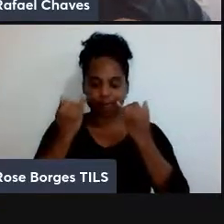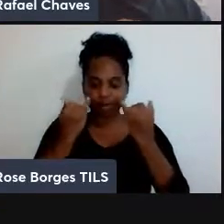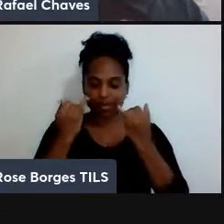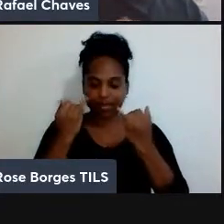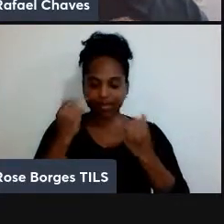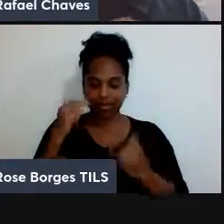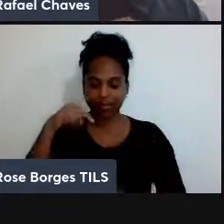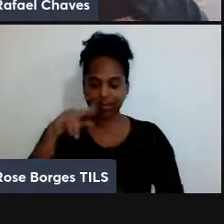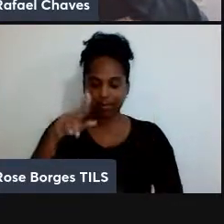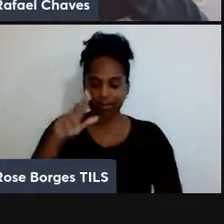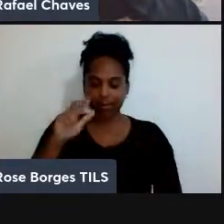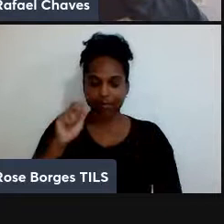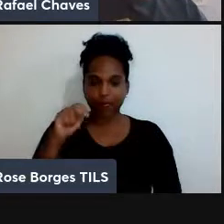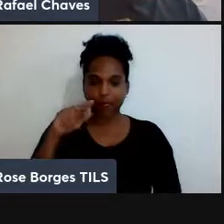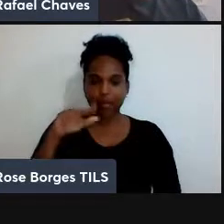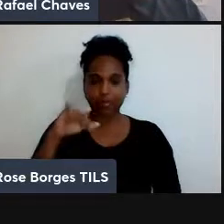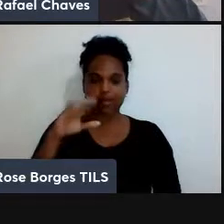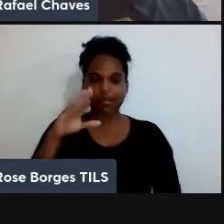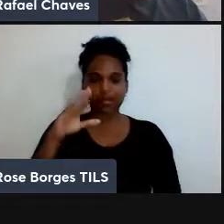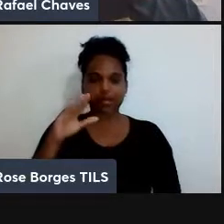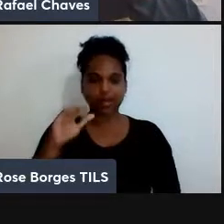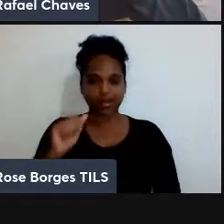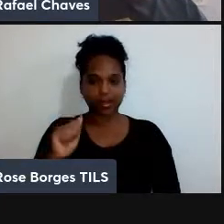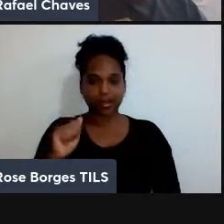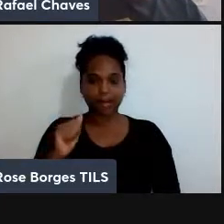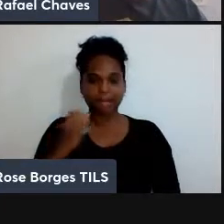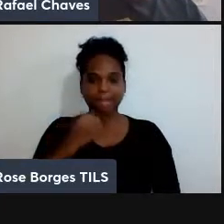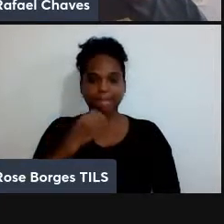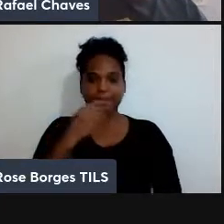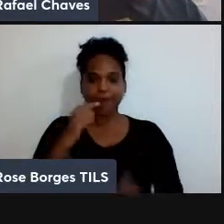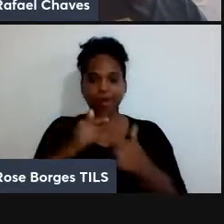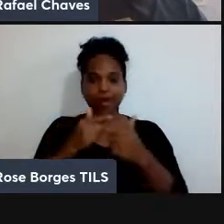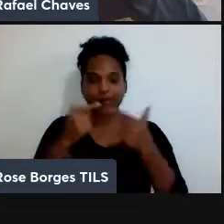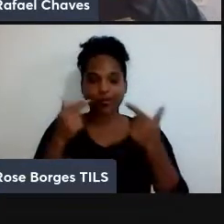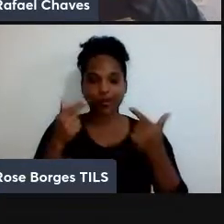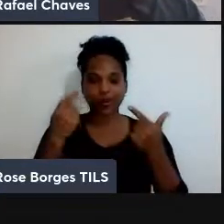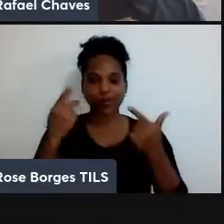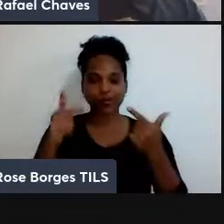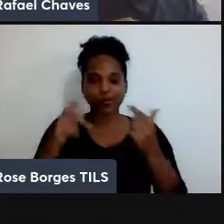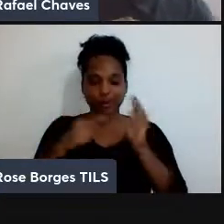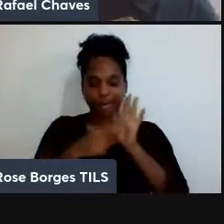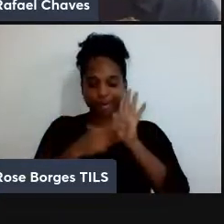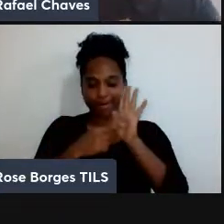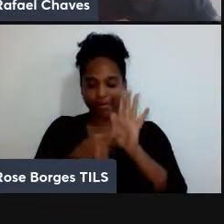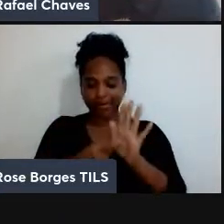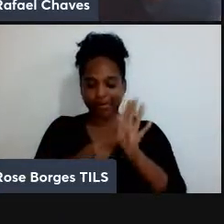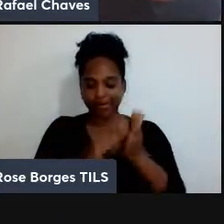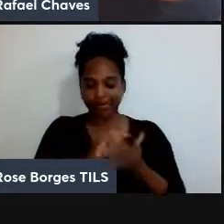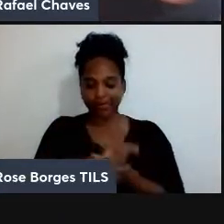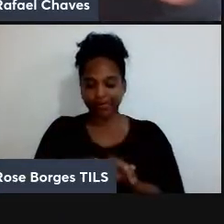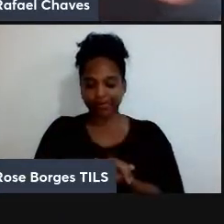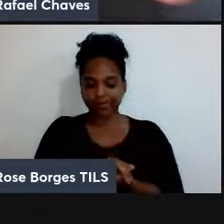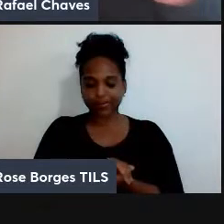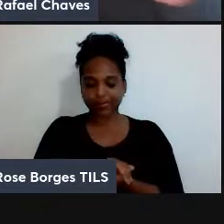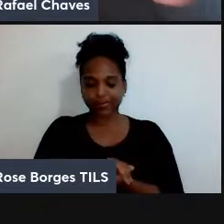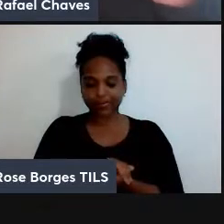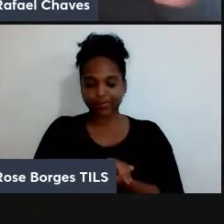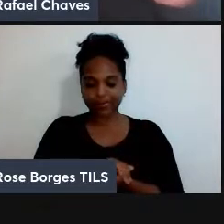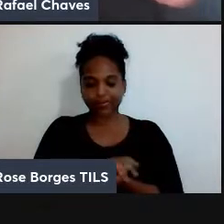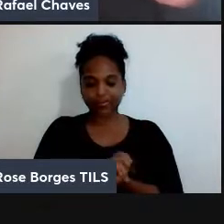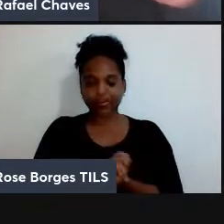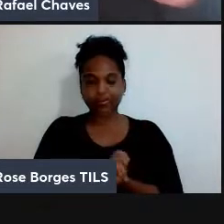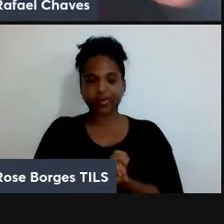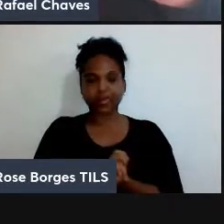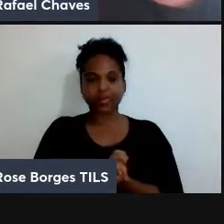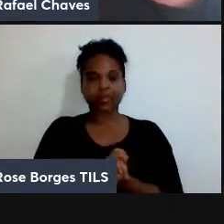Rafael Chaves, e boa sorte na sua apresentação. Obrigado, Zé. Deixa eu compartilhar aqui a minha